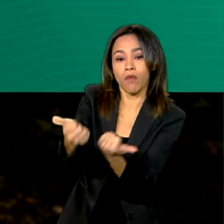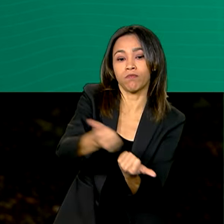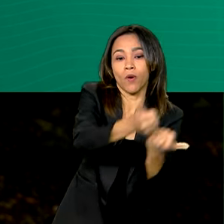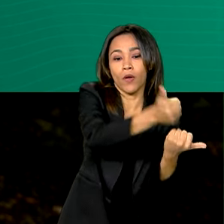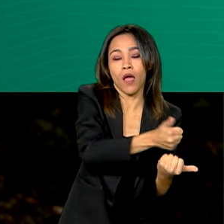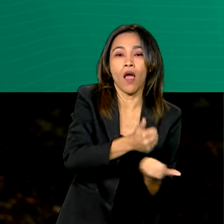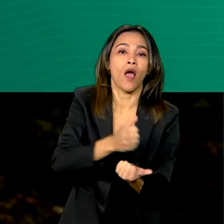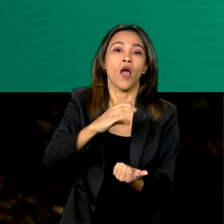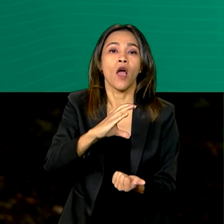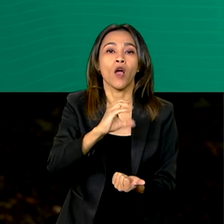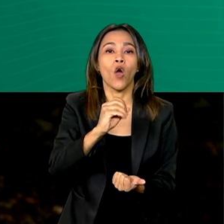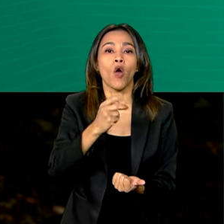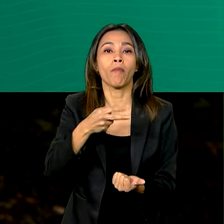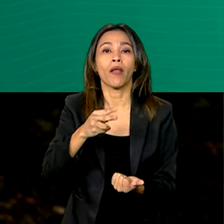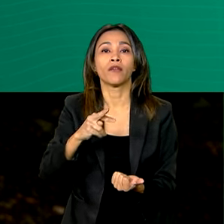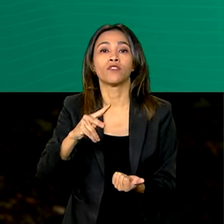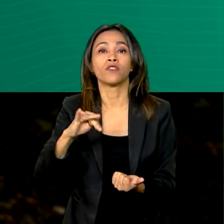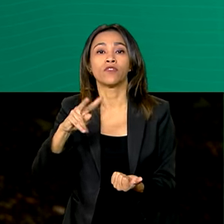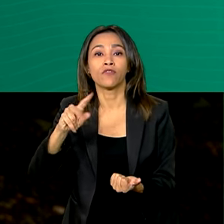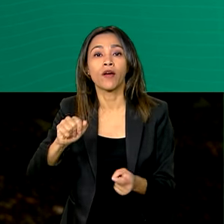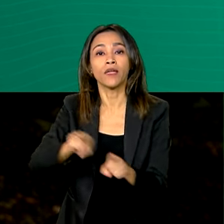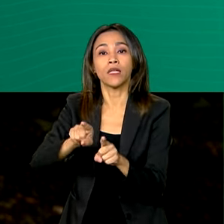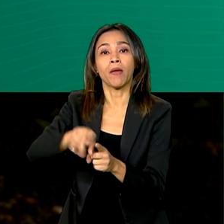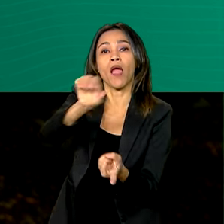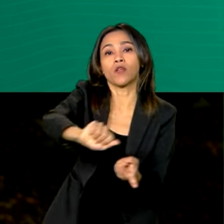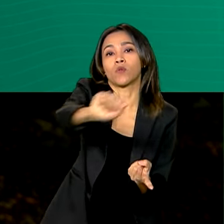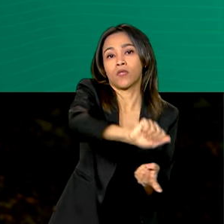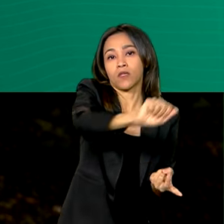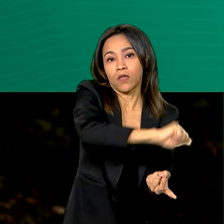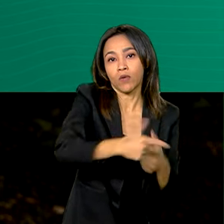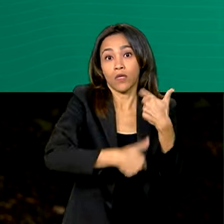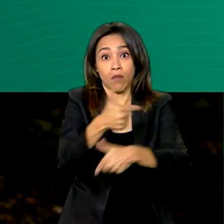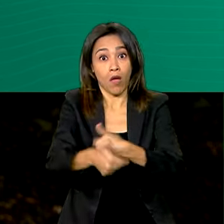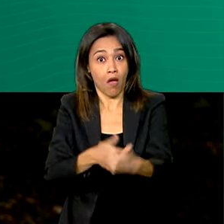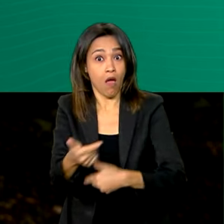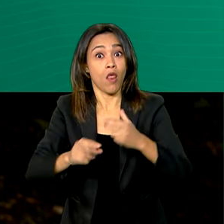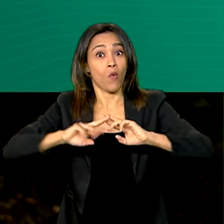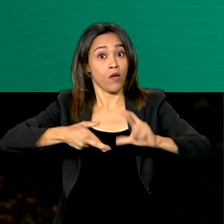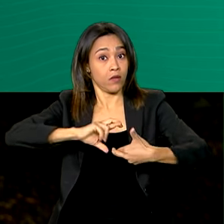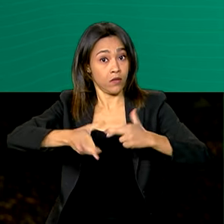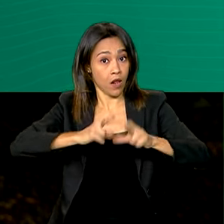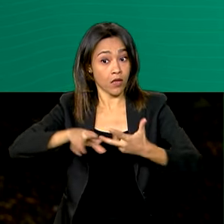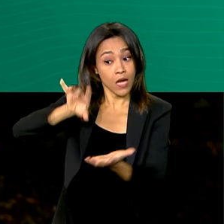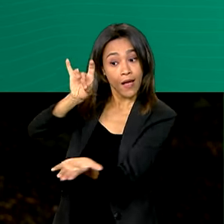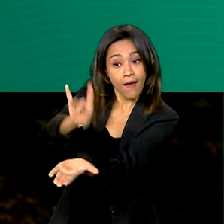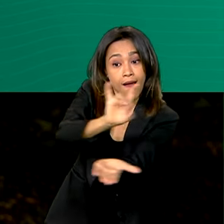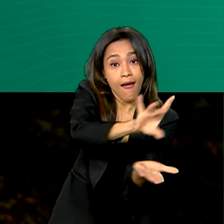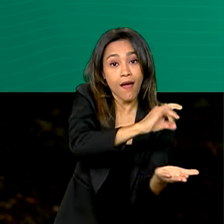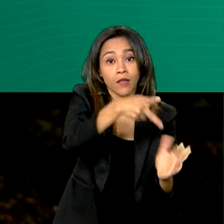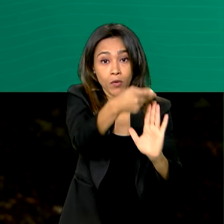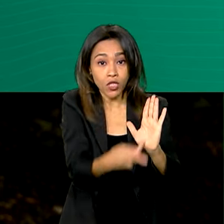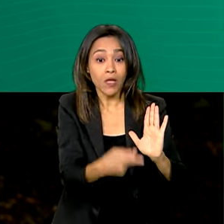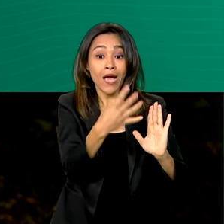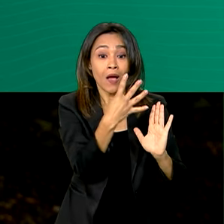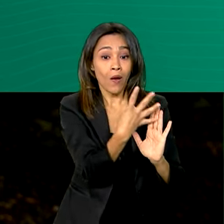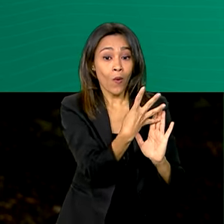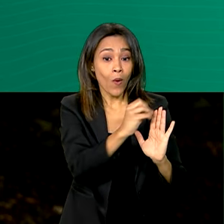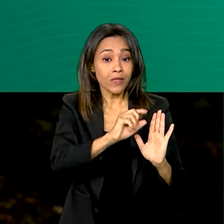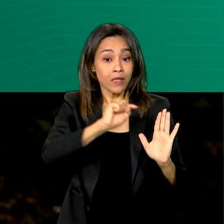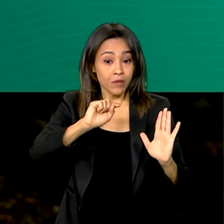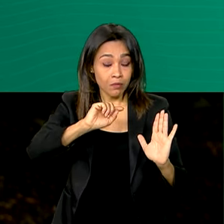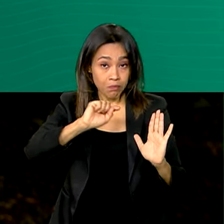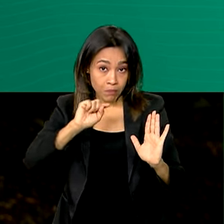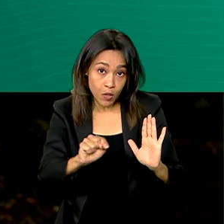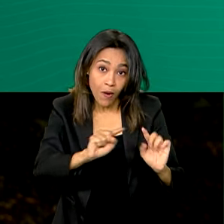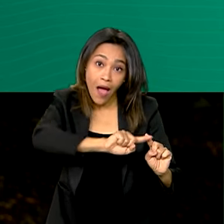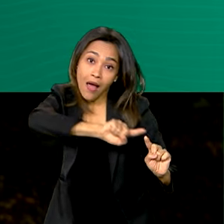catadores de materiais reutilizáveis e recicláveis. Cada projeto vai receber de 400 mil a 800 mil reais